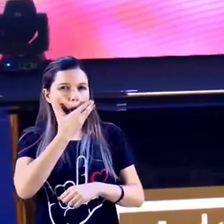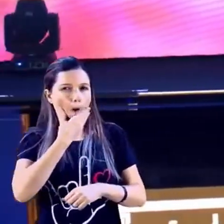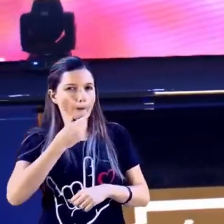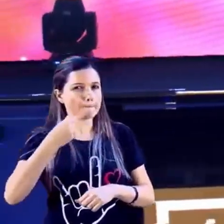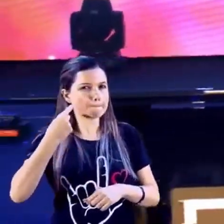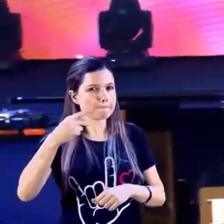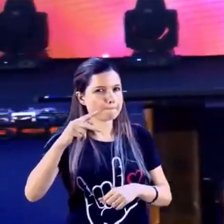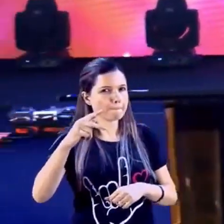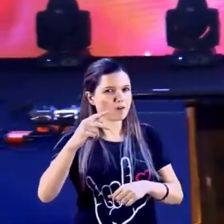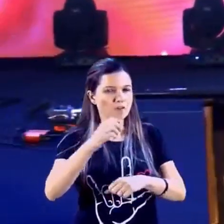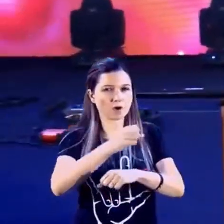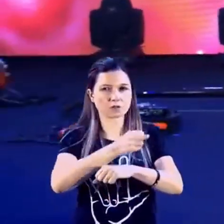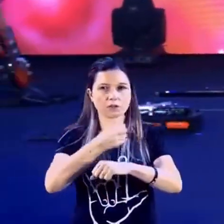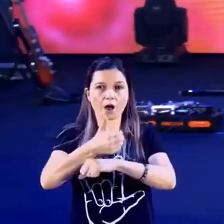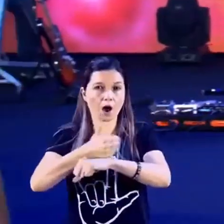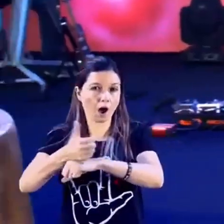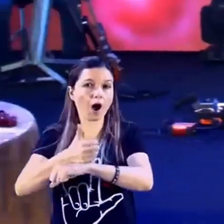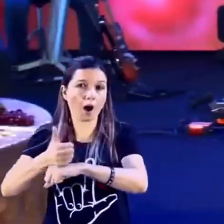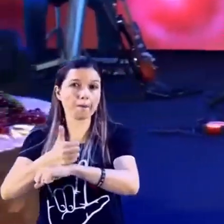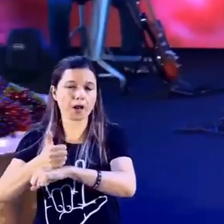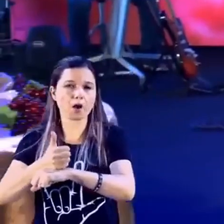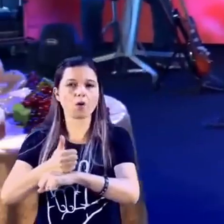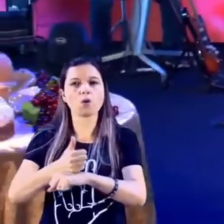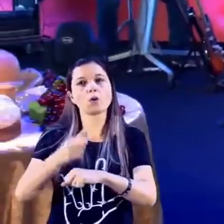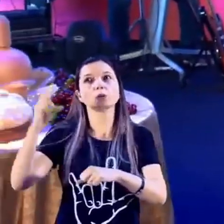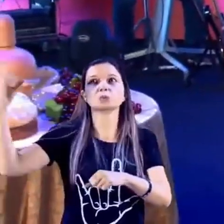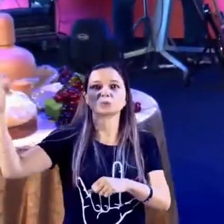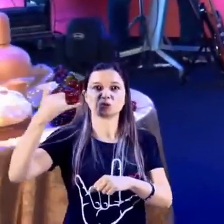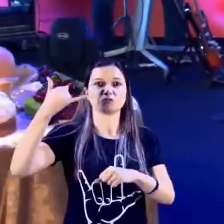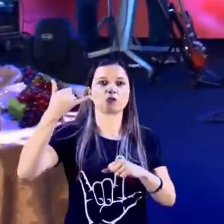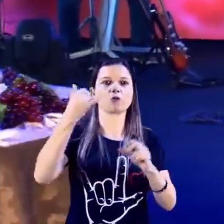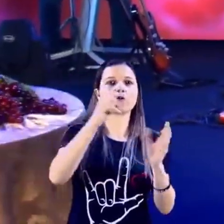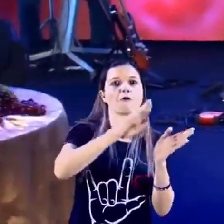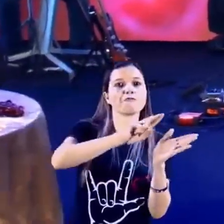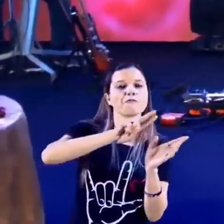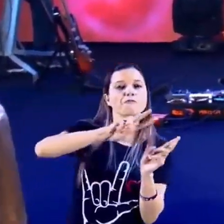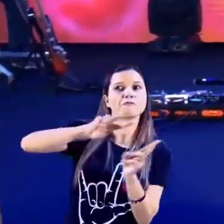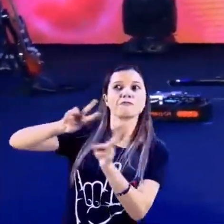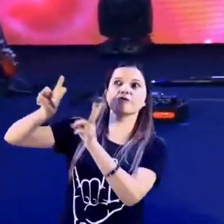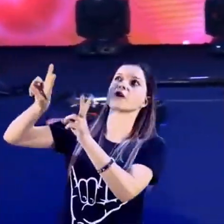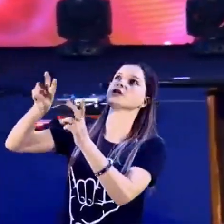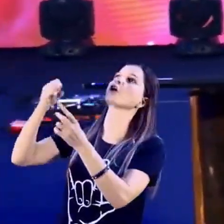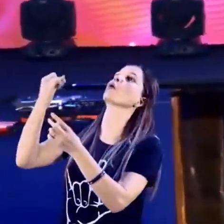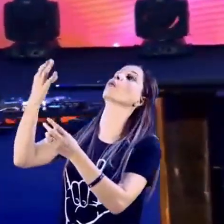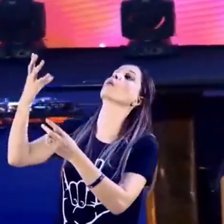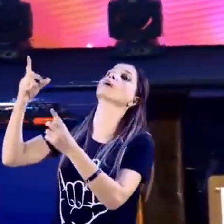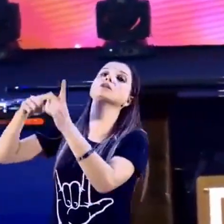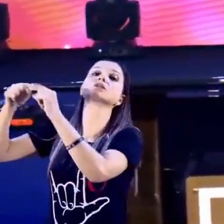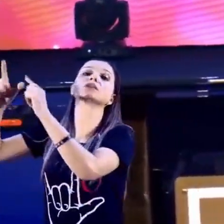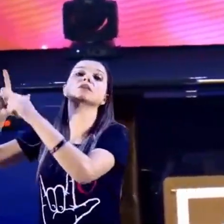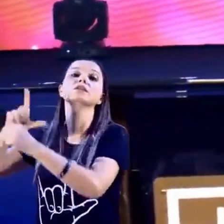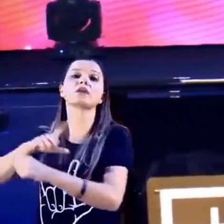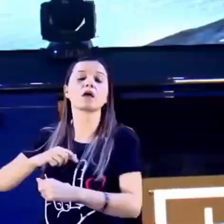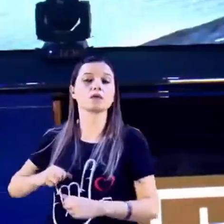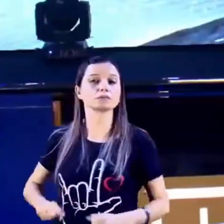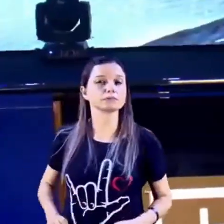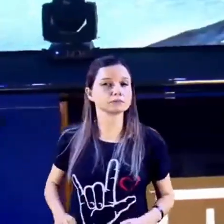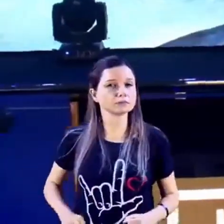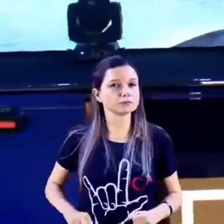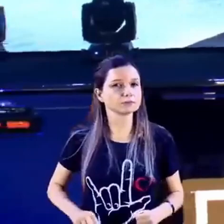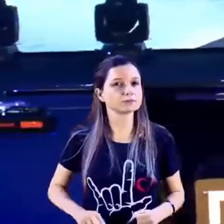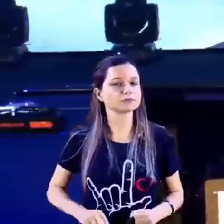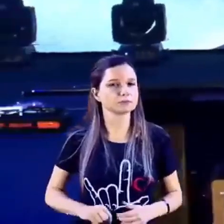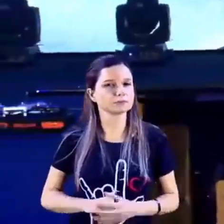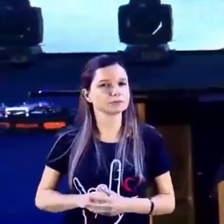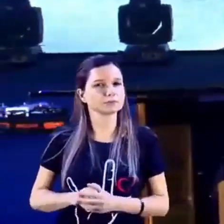Nós que vivemos aqui na cidade, a gente não tem dimensão do que são as estrelas, porque a luminosidade da cidade não faz com que